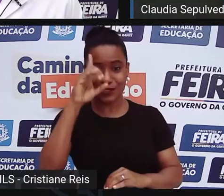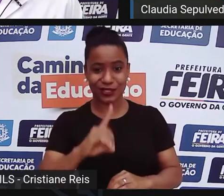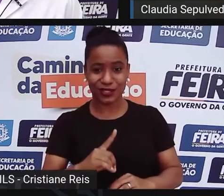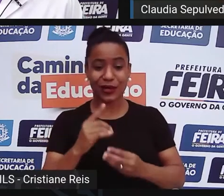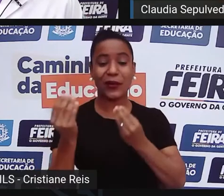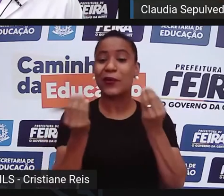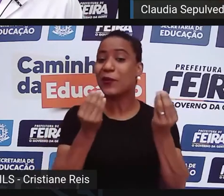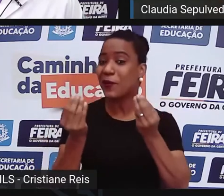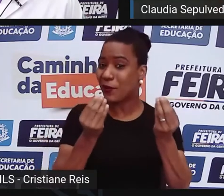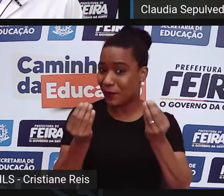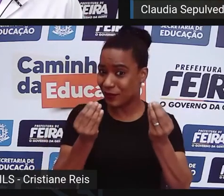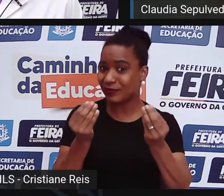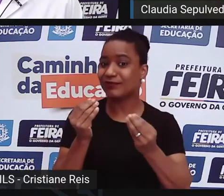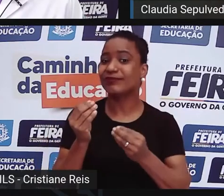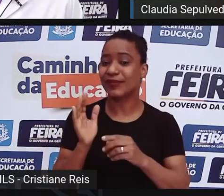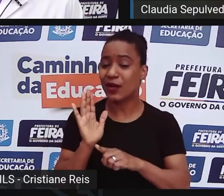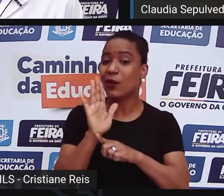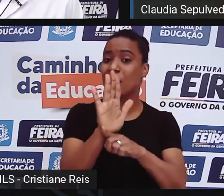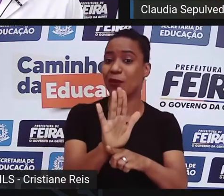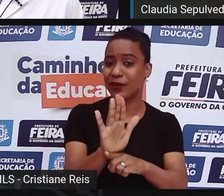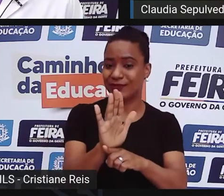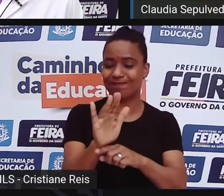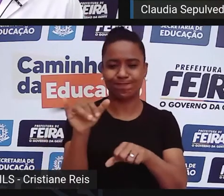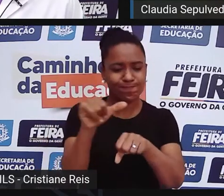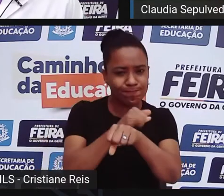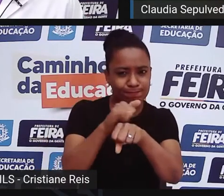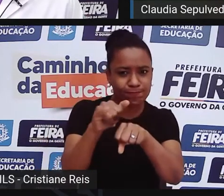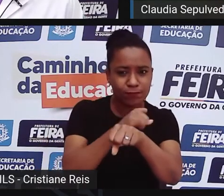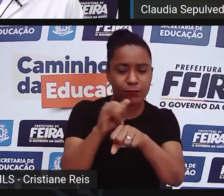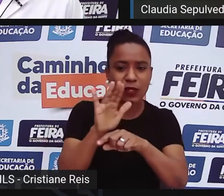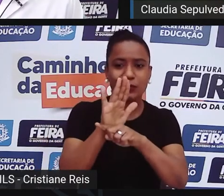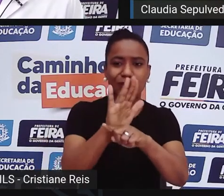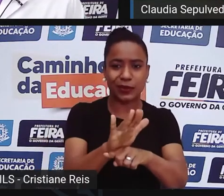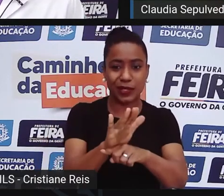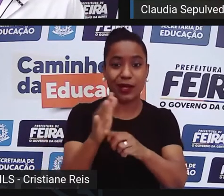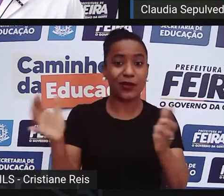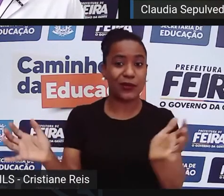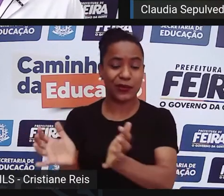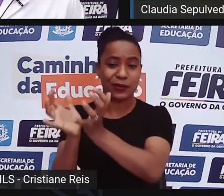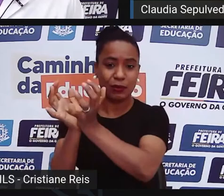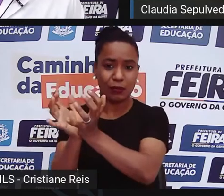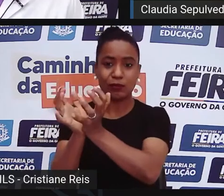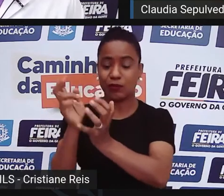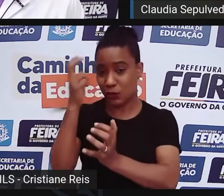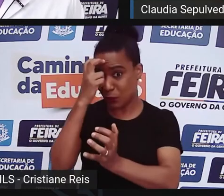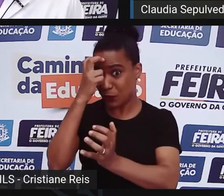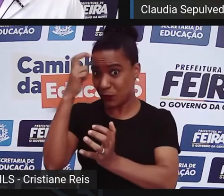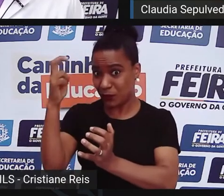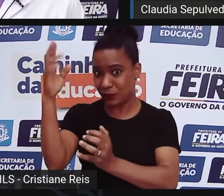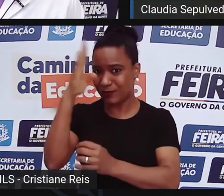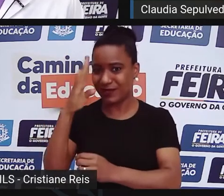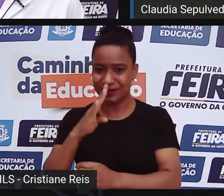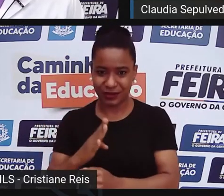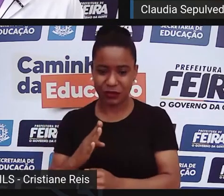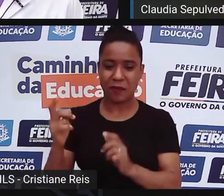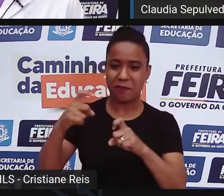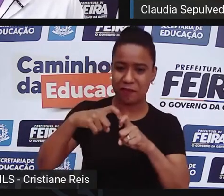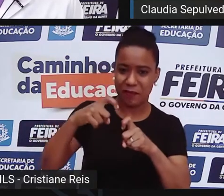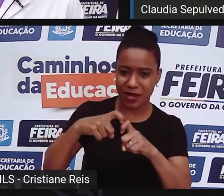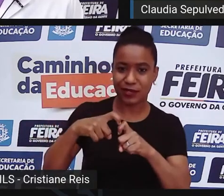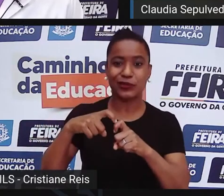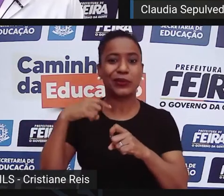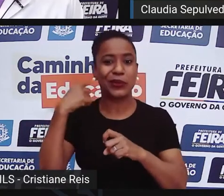isso? Então, nesse momento, a elite intelectual, a pequena elite intelectual brasileira formada por médicos, por